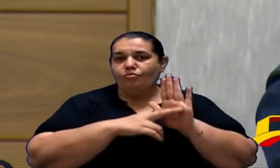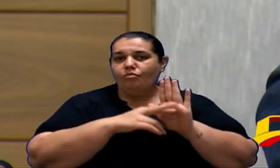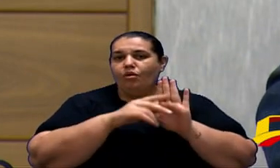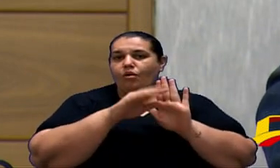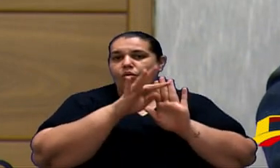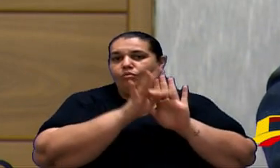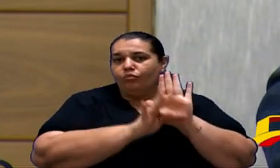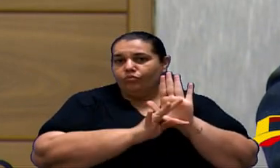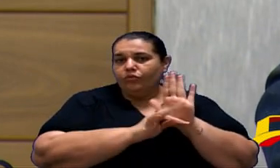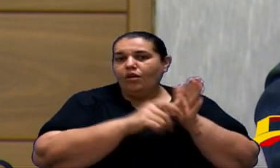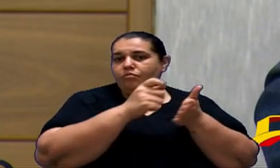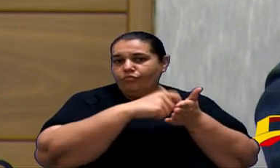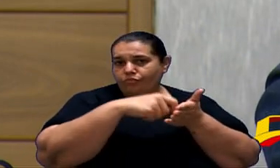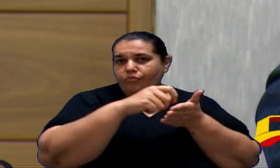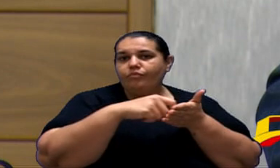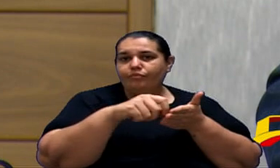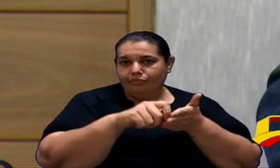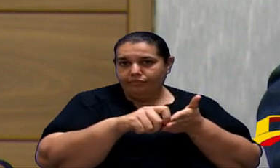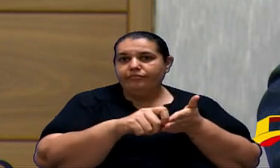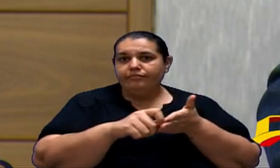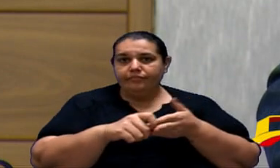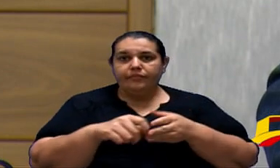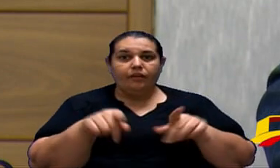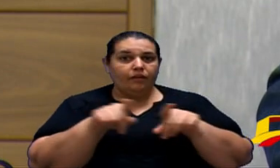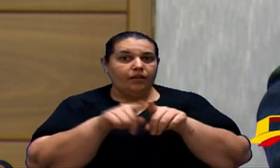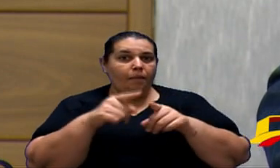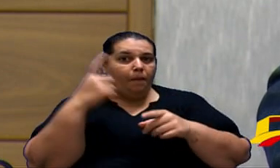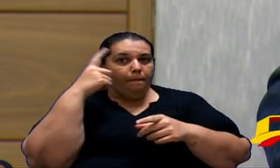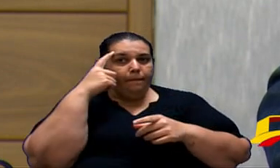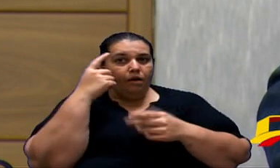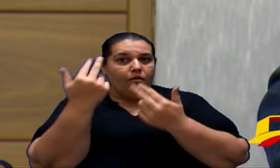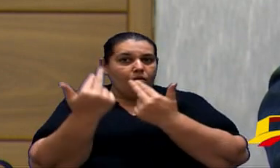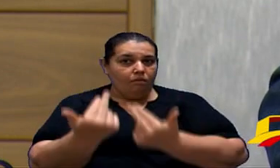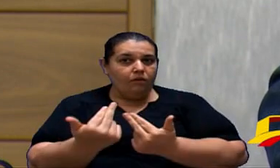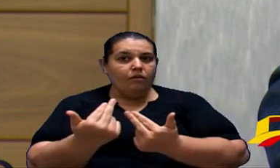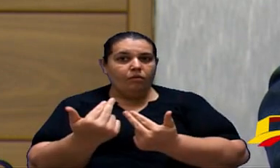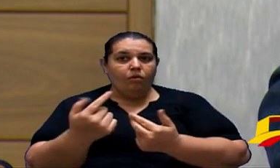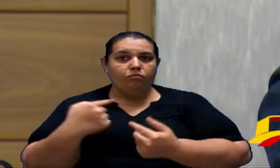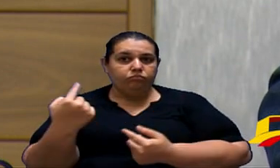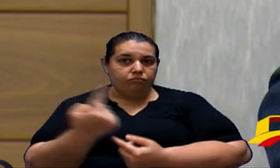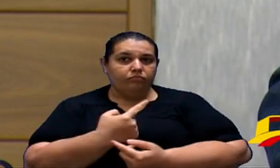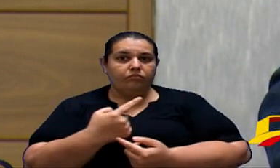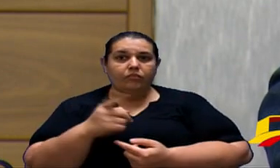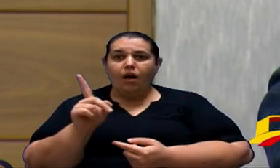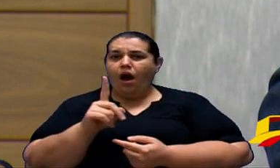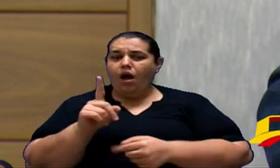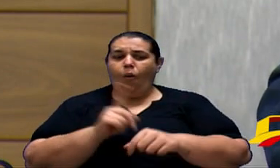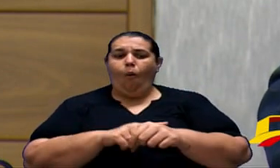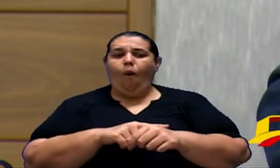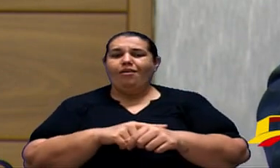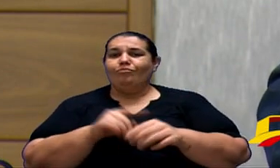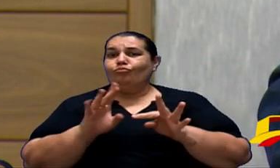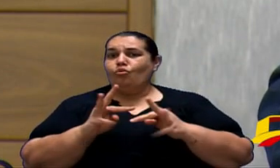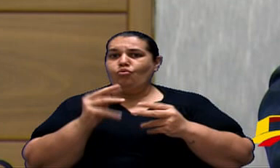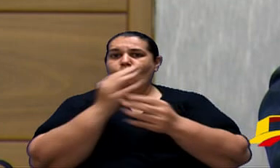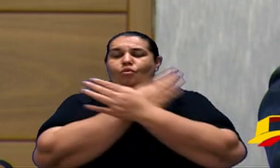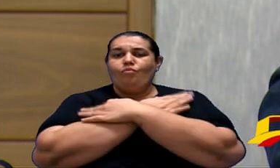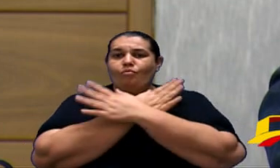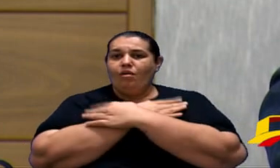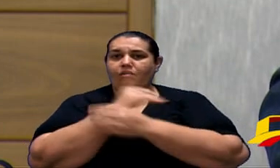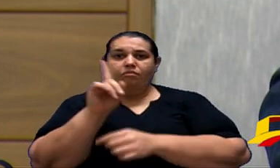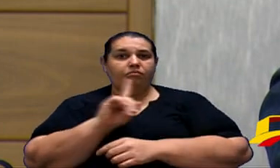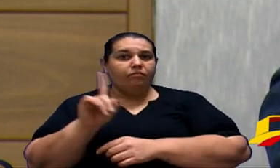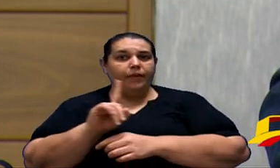porque ele também pensa como nós não é hora de deixar ninguém desempregado é hora de empregar essa